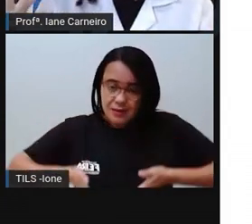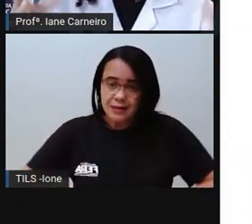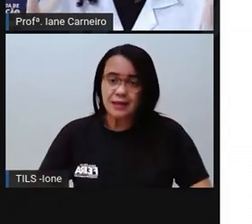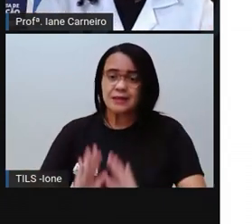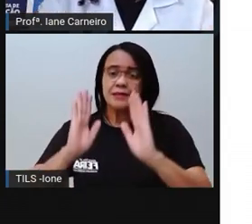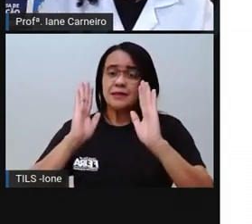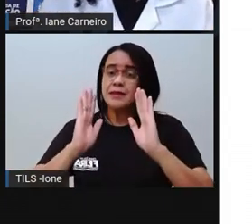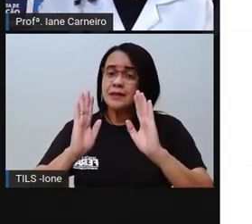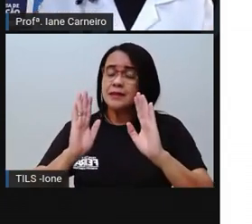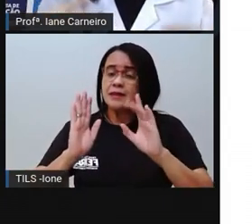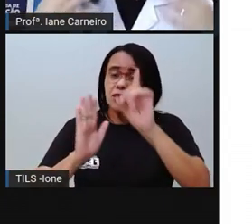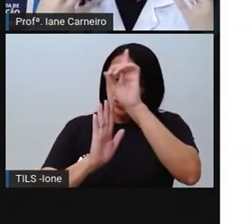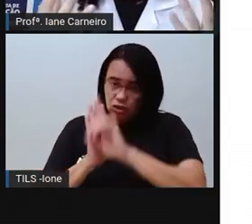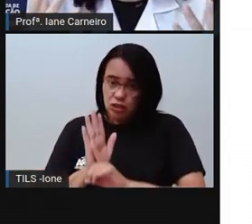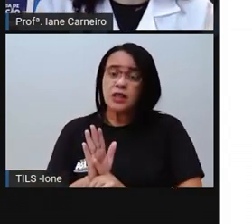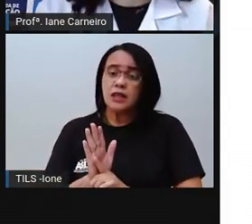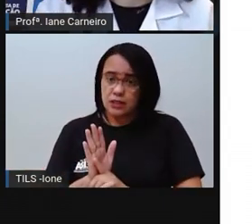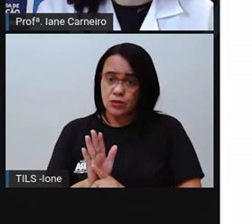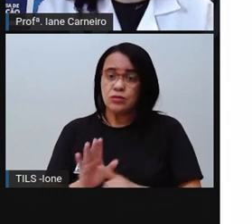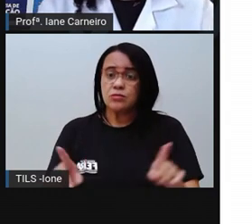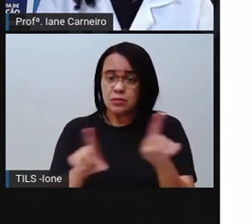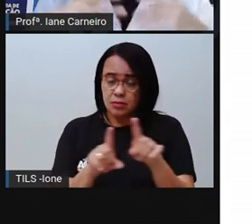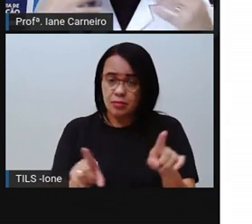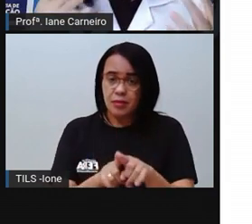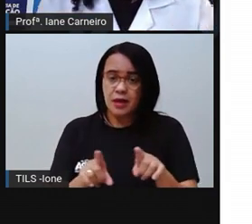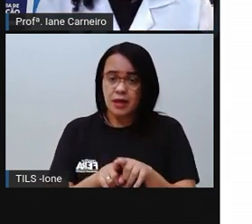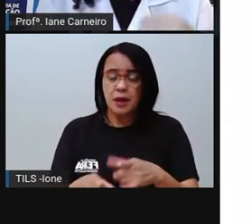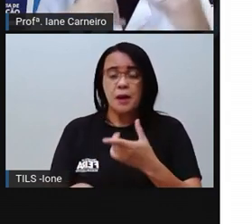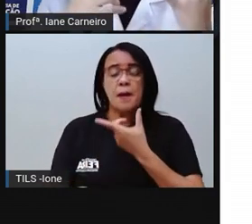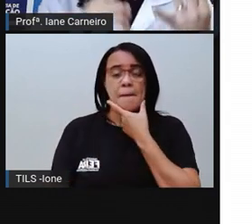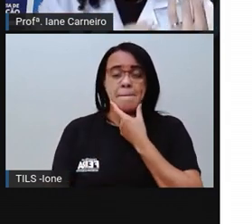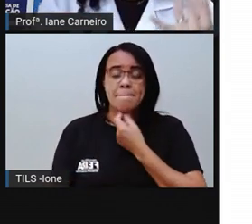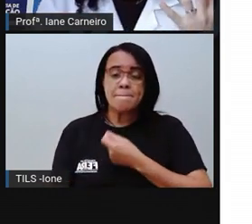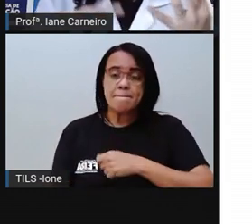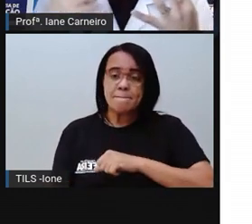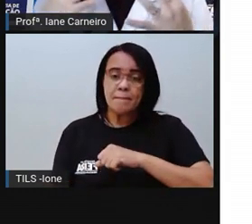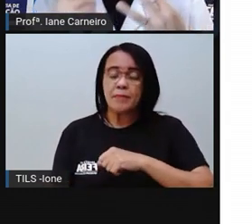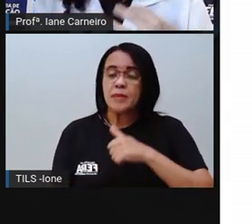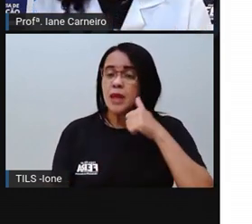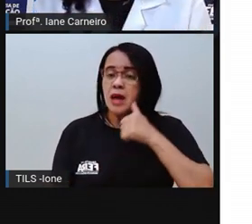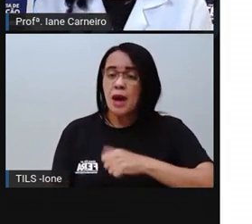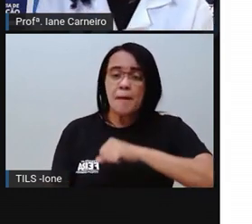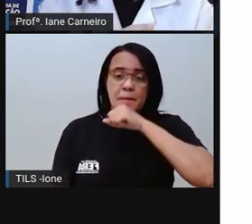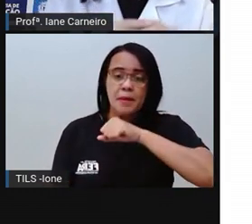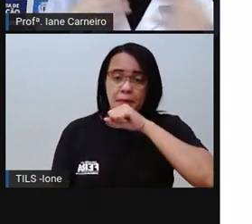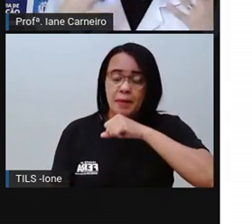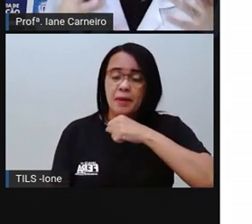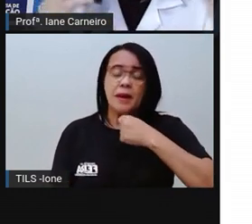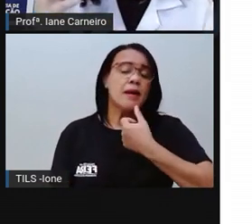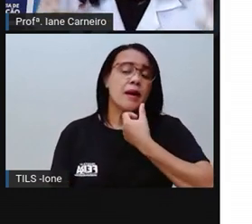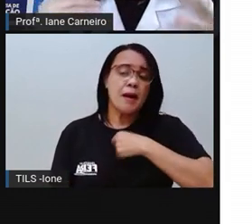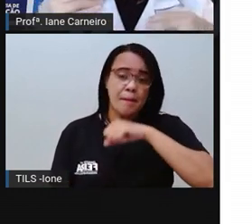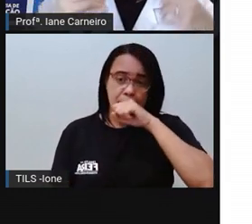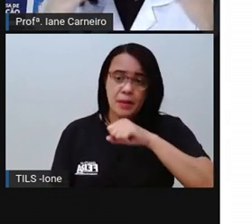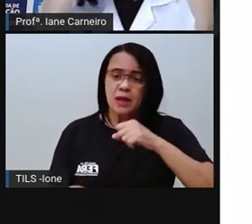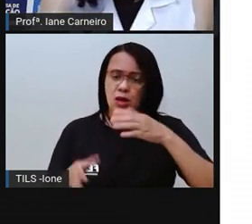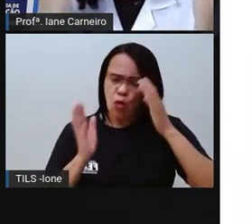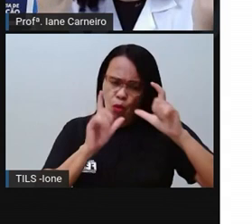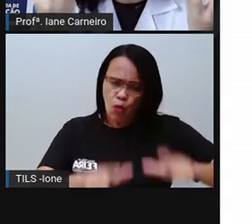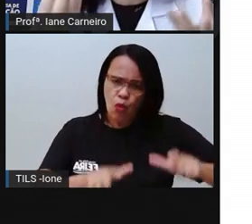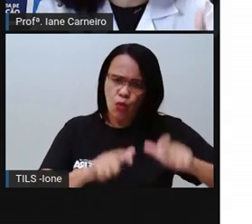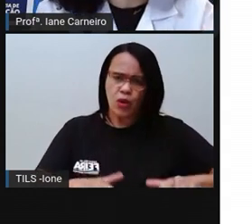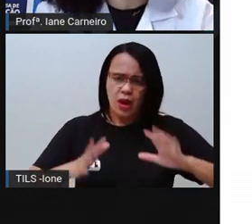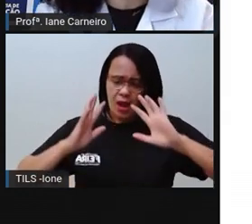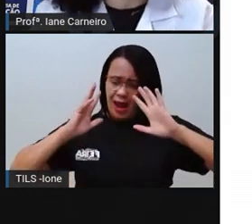dessa criança tem direito a parir essa criança no local limpo, seguro, né? Essa criança tem direito a receber